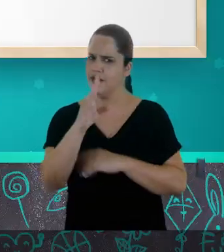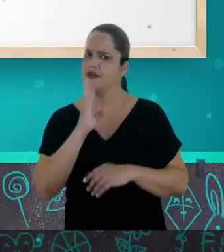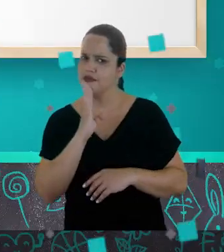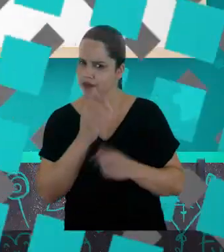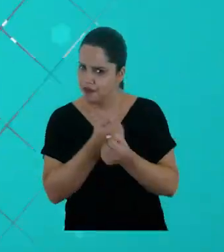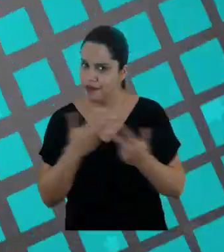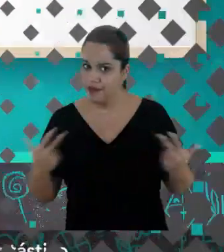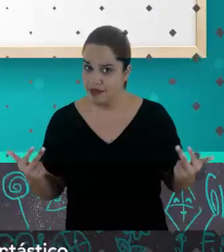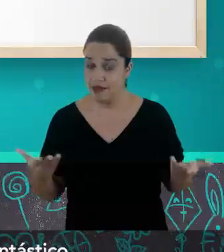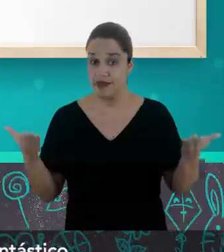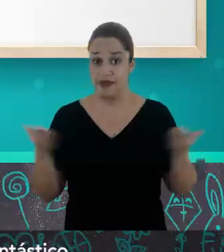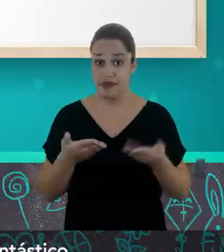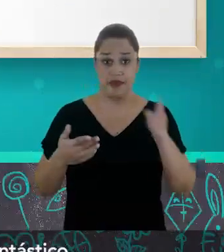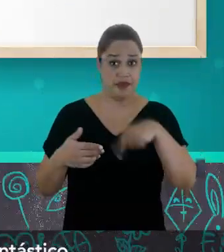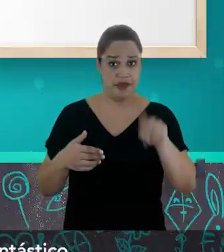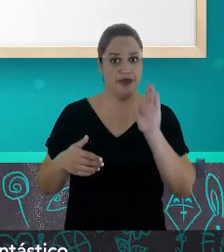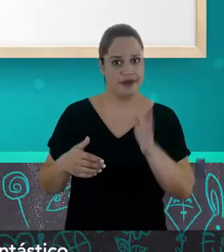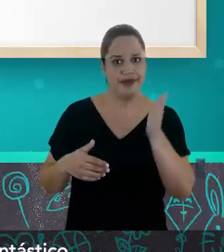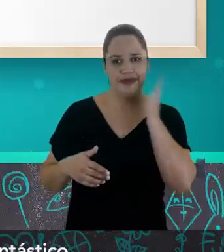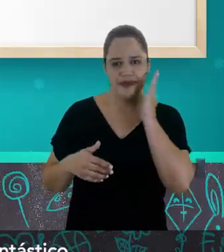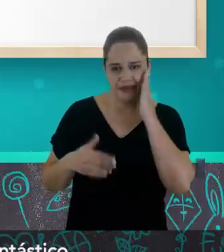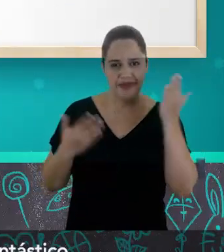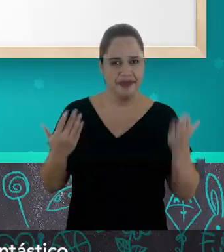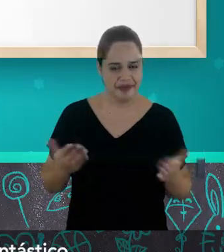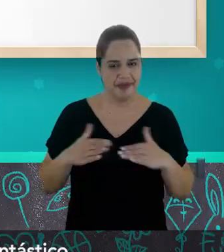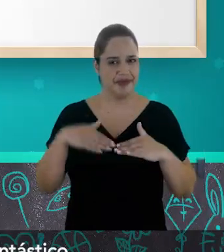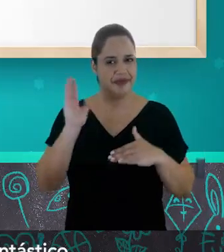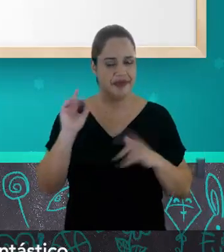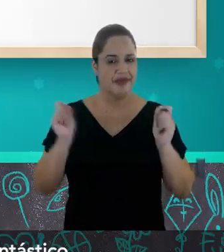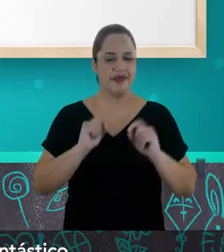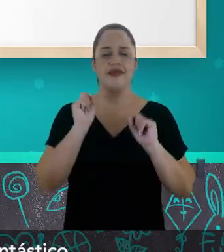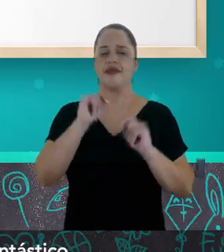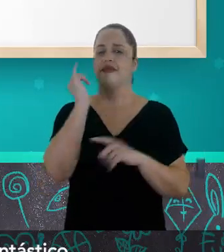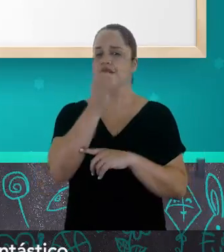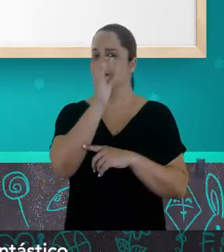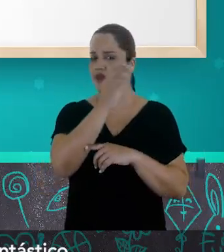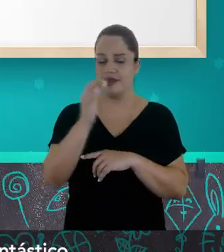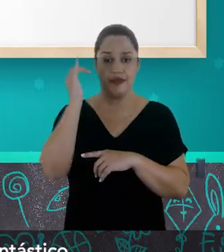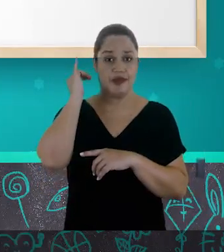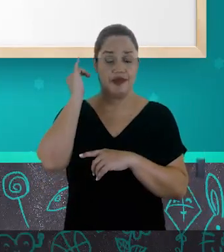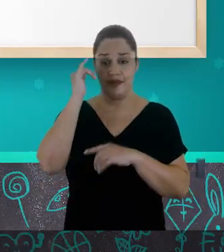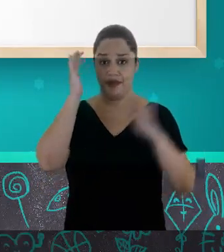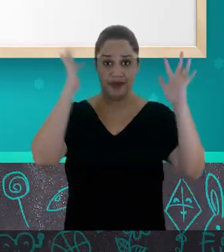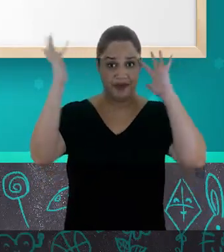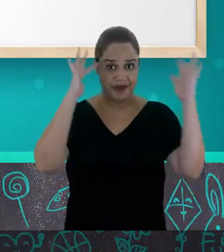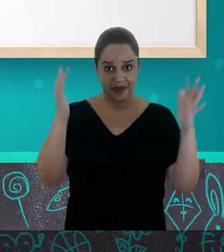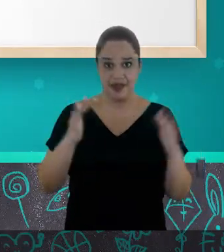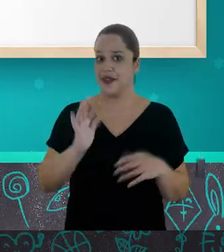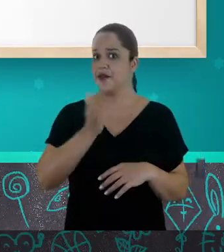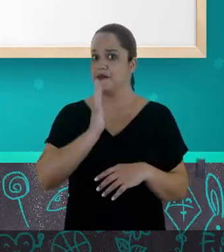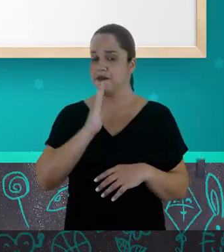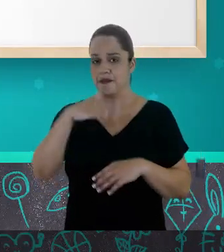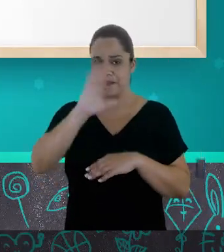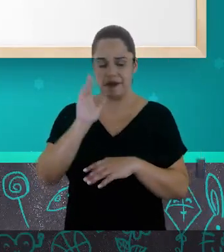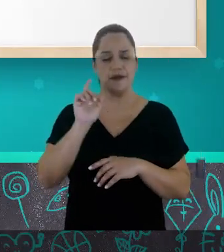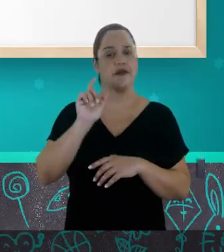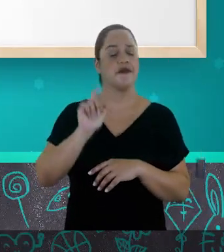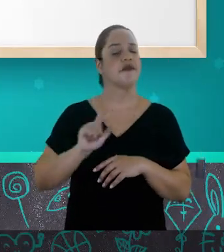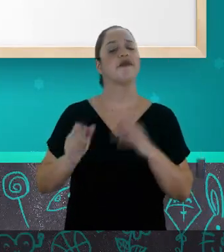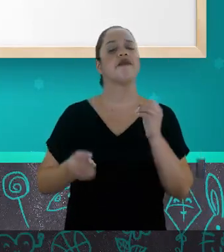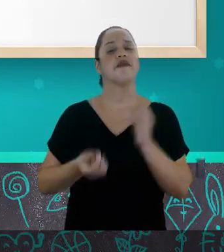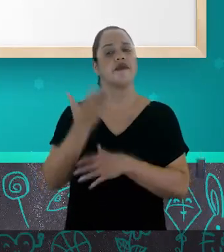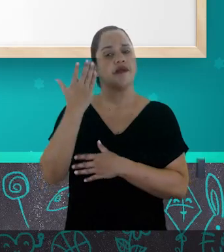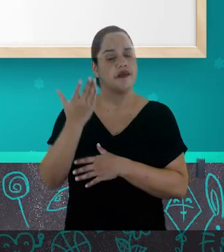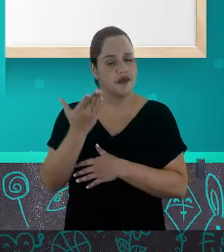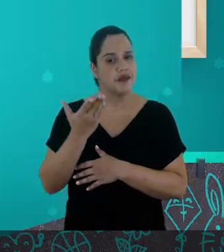conhece alguma? Agora que você já sabe um pouco sobre o conto fantástico, vamos conhecer melhor os criadores de